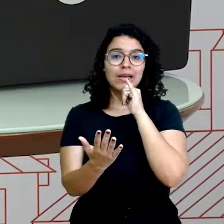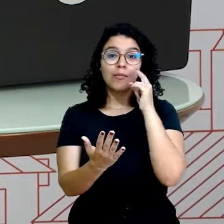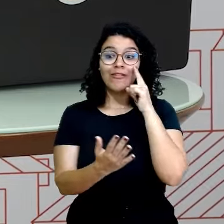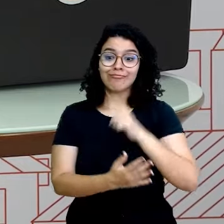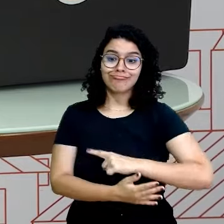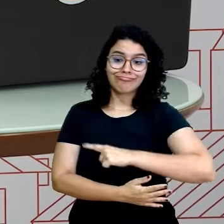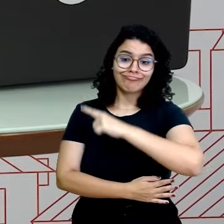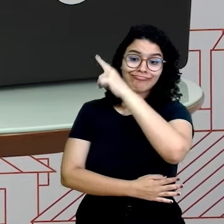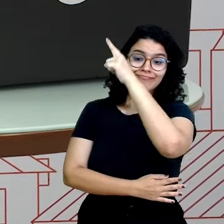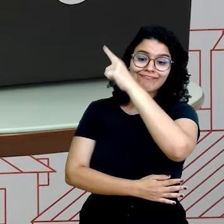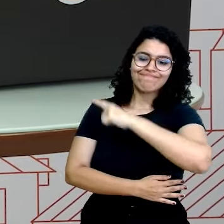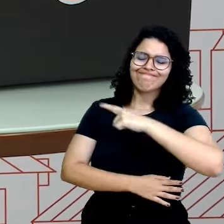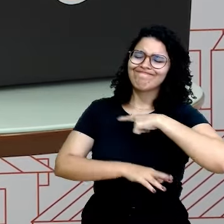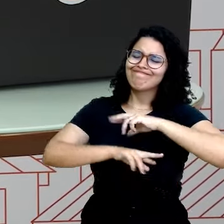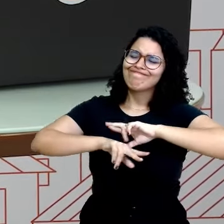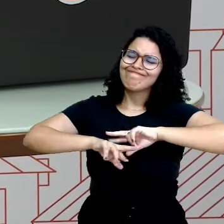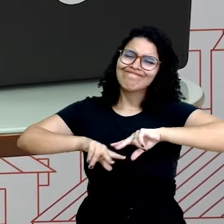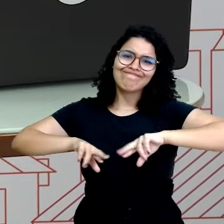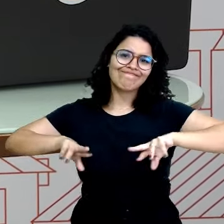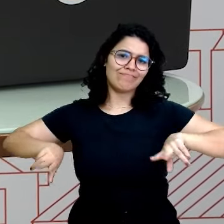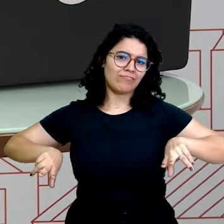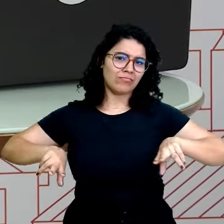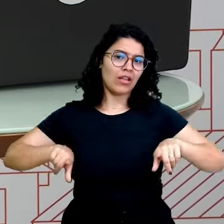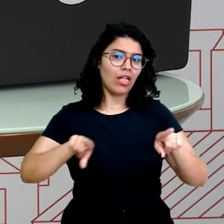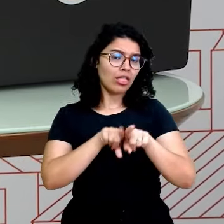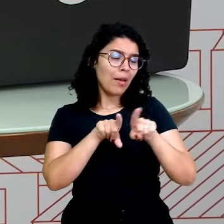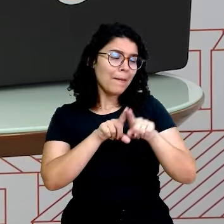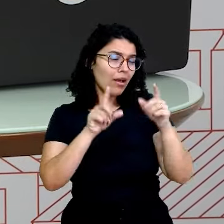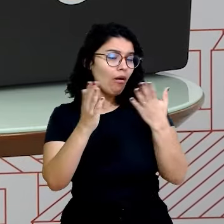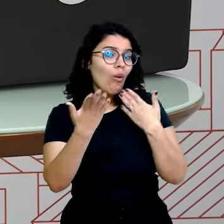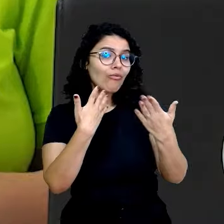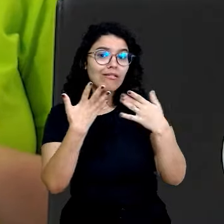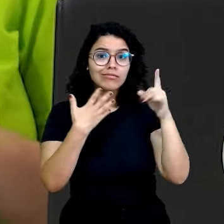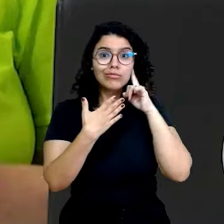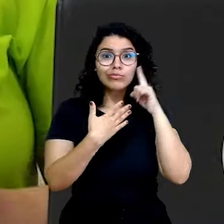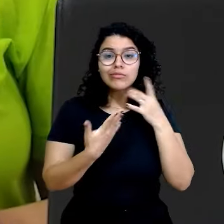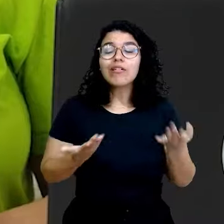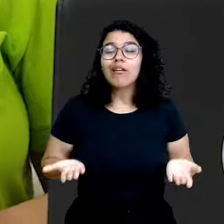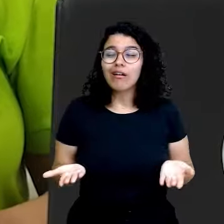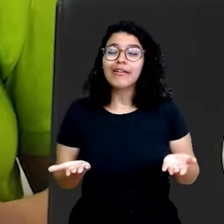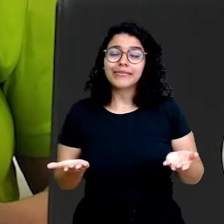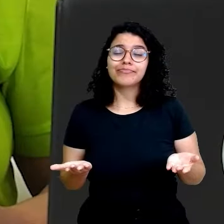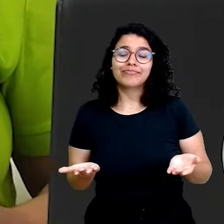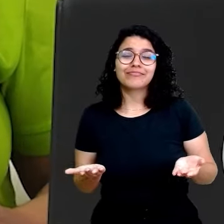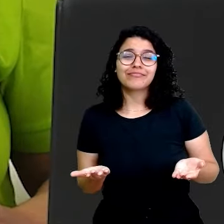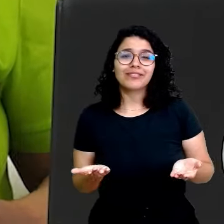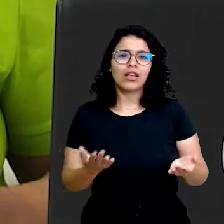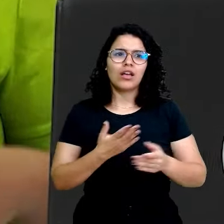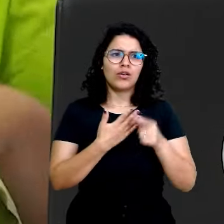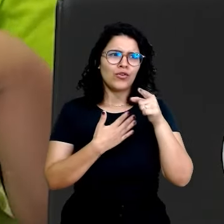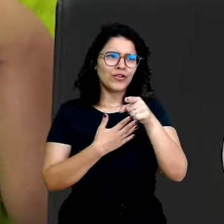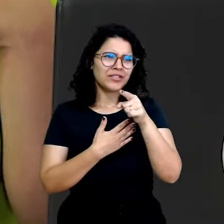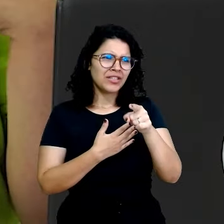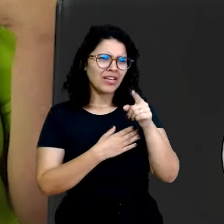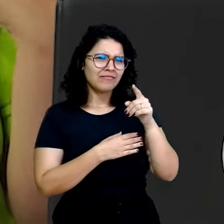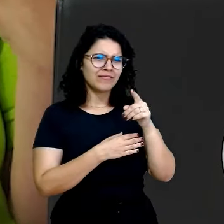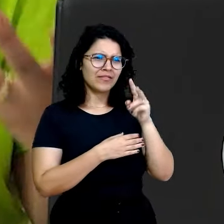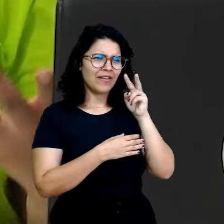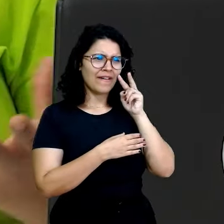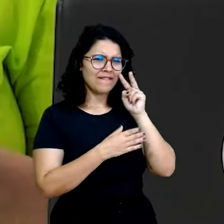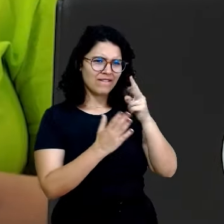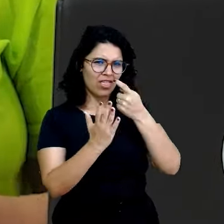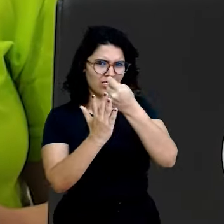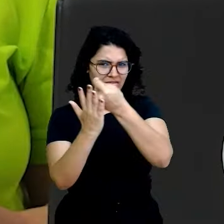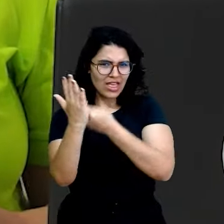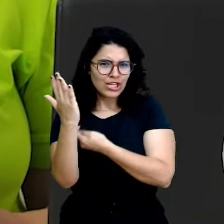artigos de opinião, até mesmo em conversas no nosso dia a dia. Então, ao escutarem algum texto, lerem algum